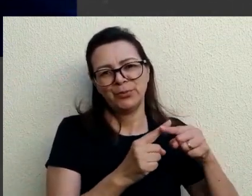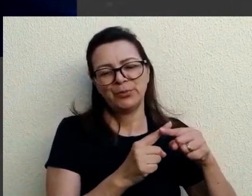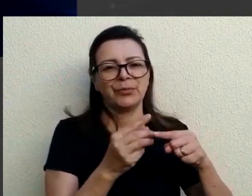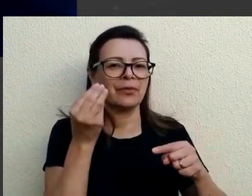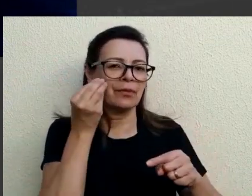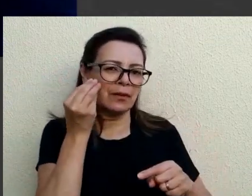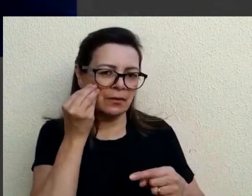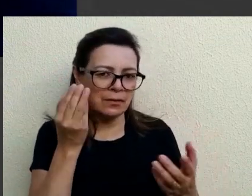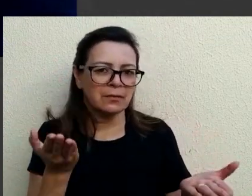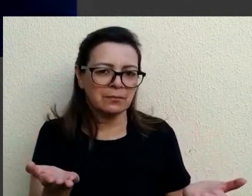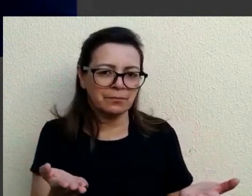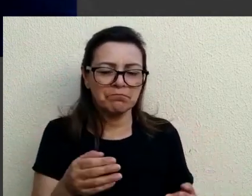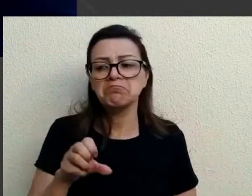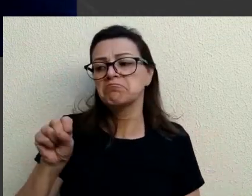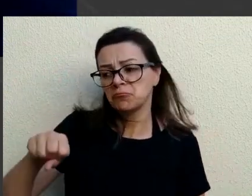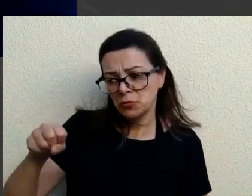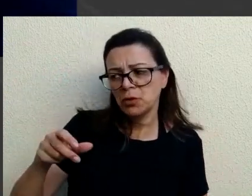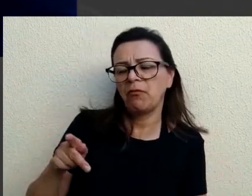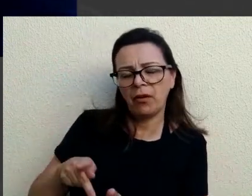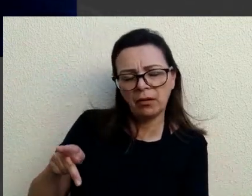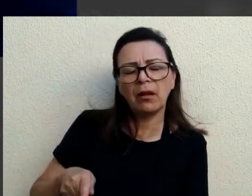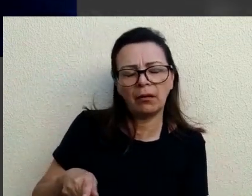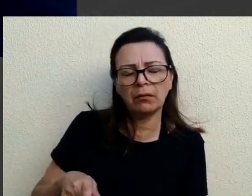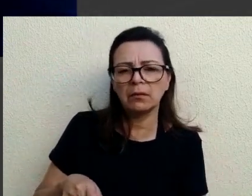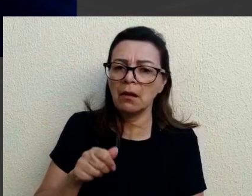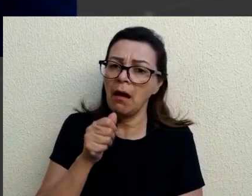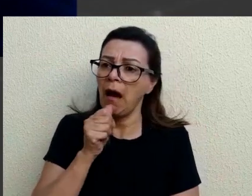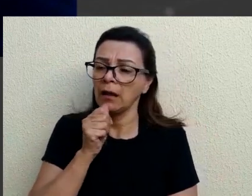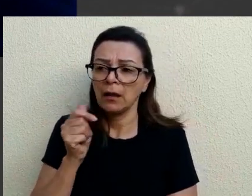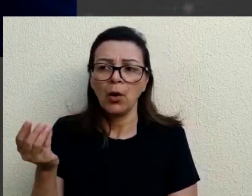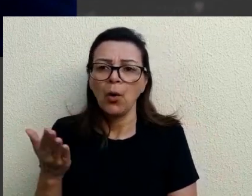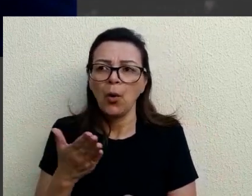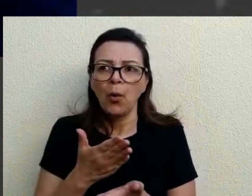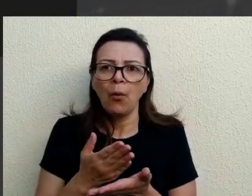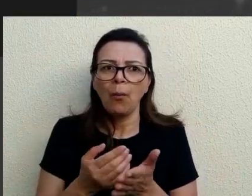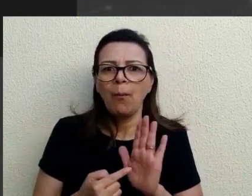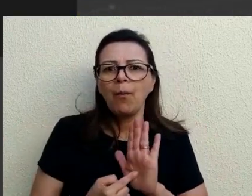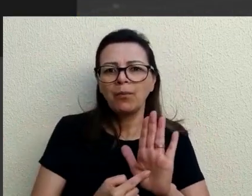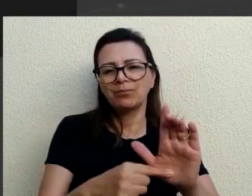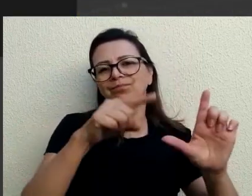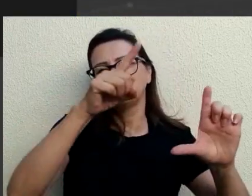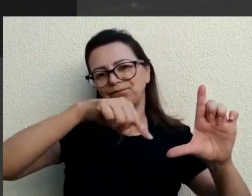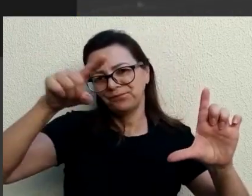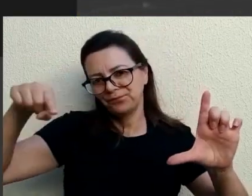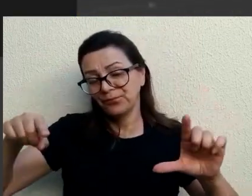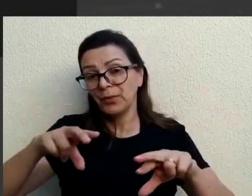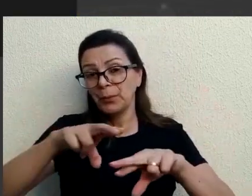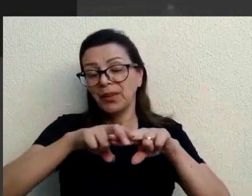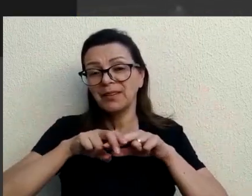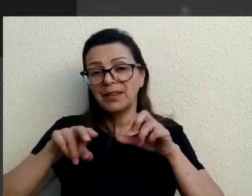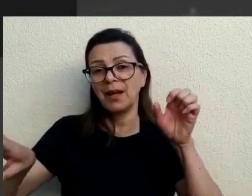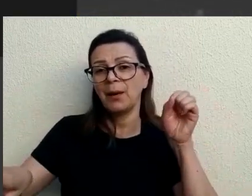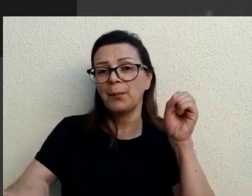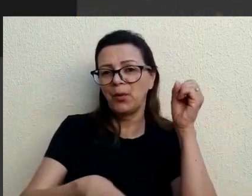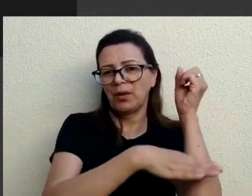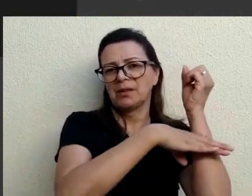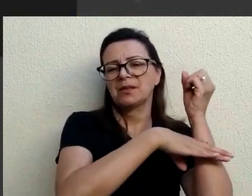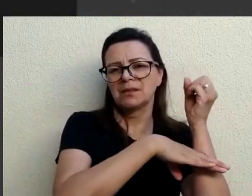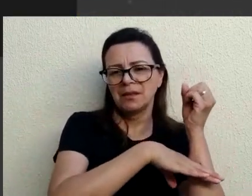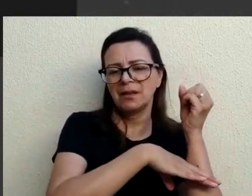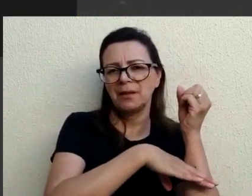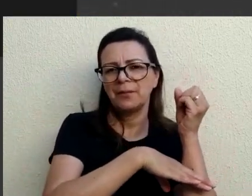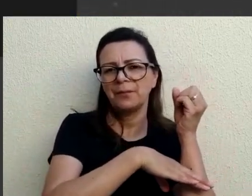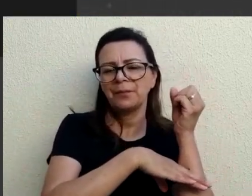teste. Isso, correto. Ele ainda não está entrando nas estatísticas por questões mesmo burocráticas e